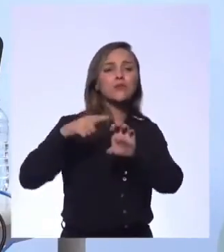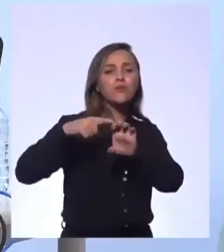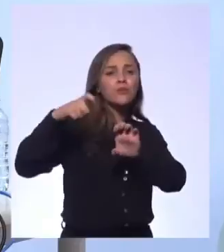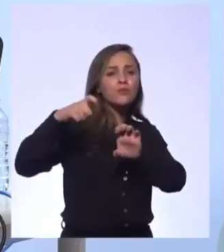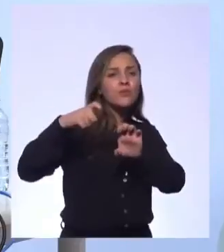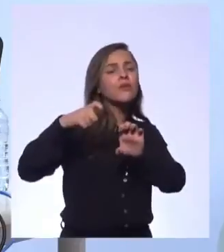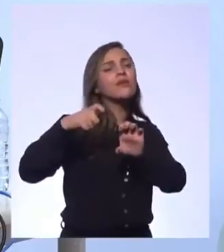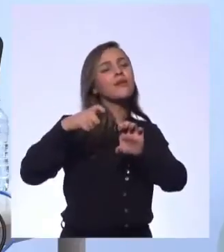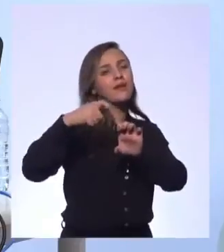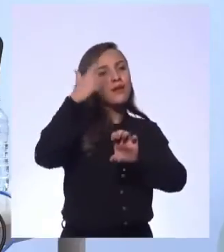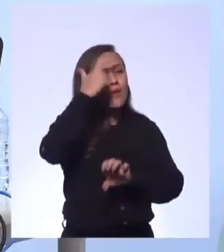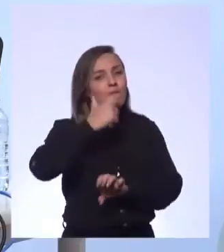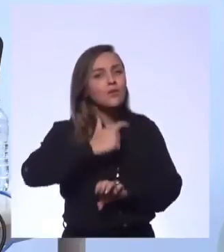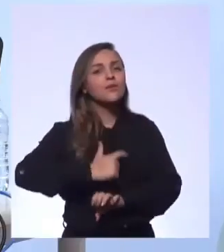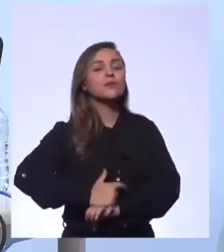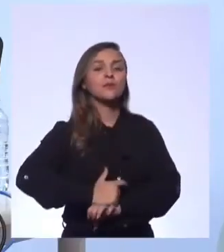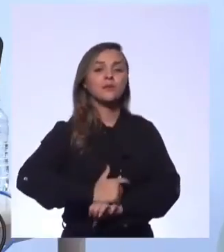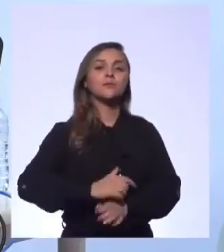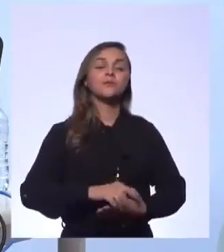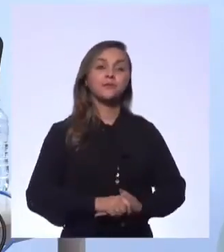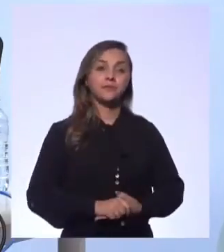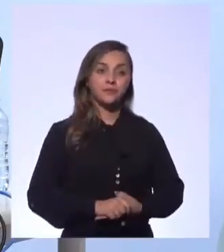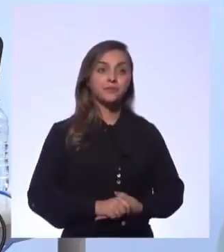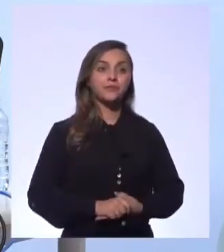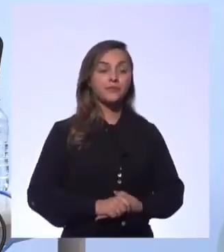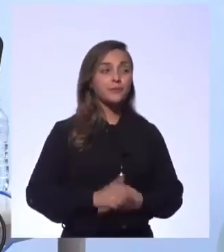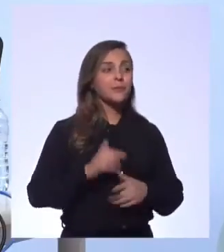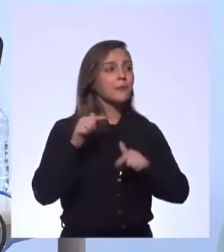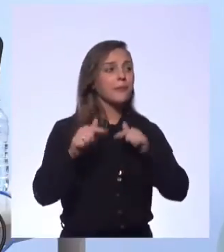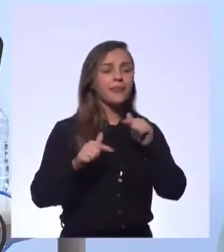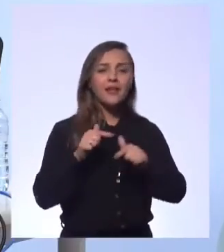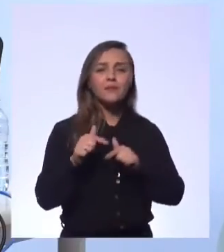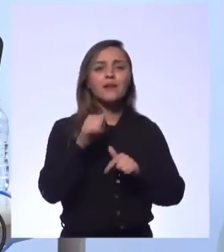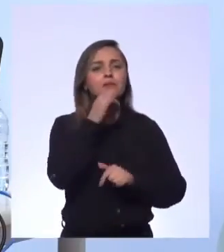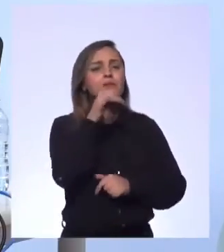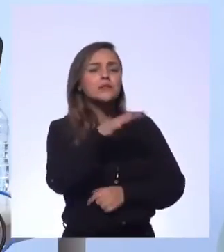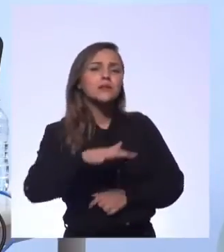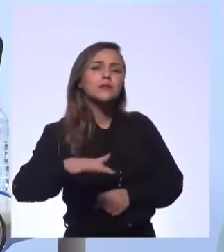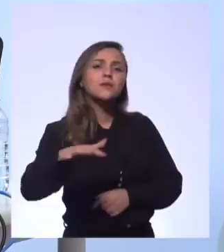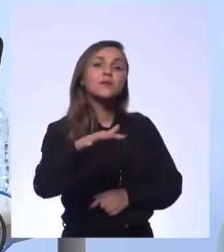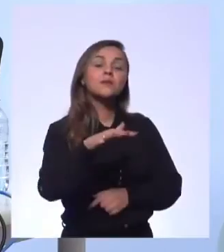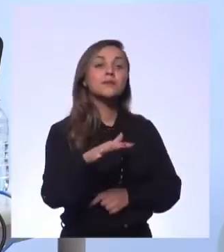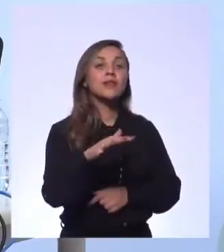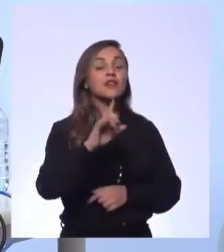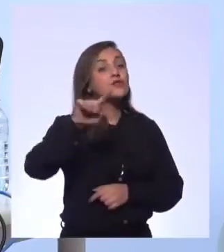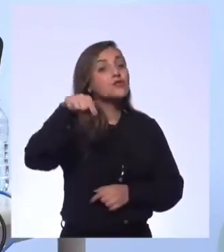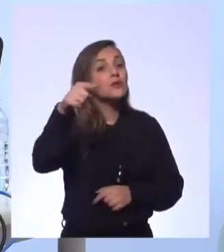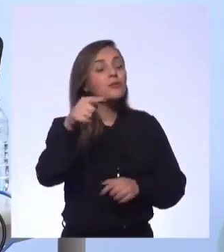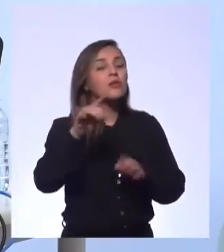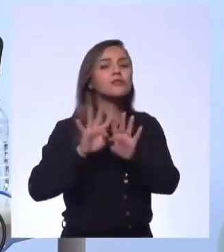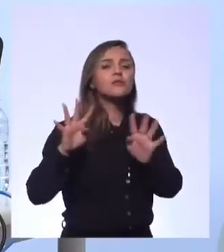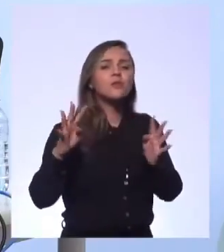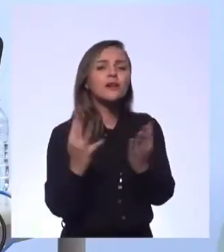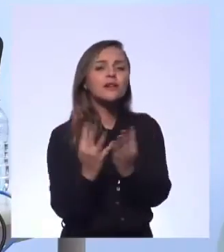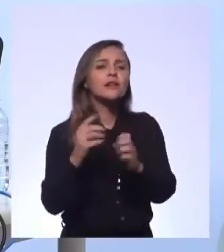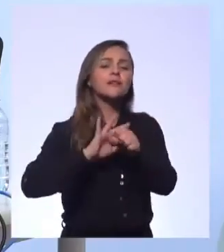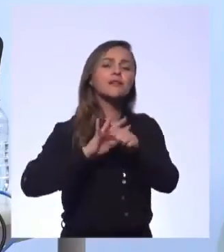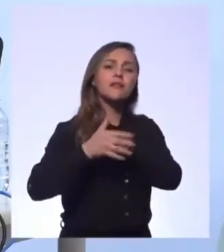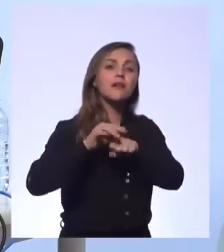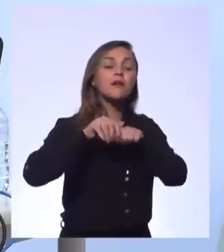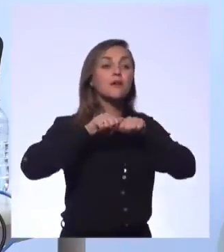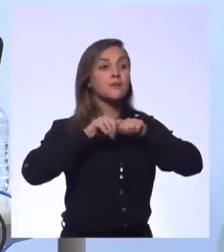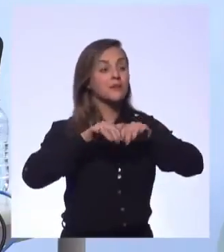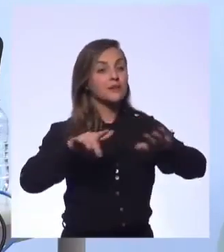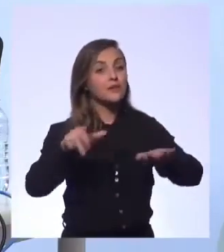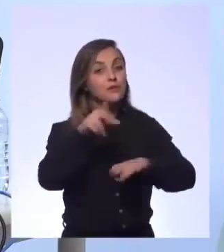esse novo ambiente de trabalho, e aí eu vou falar mais, não importa se é com um ambiente pós-pandemia ou antes de pandemia, você vai